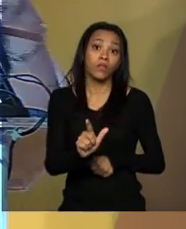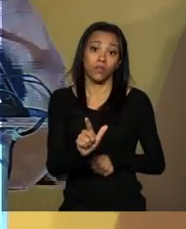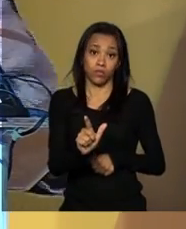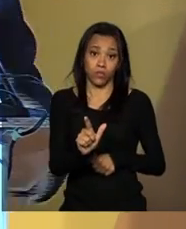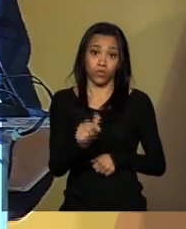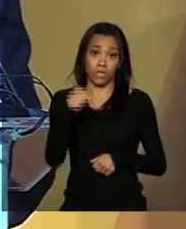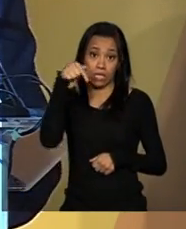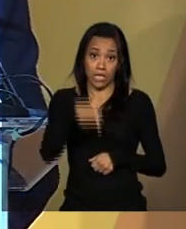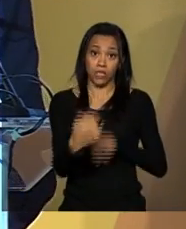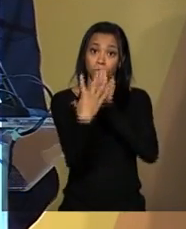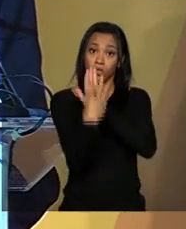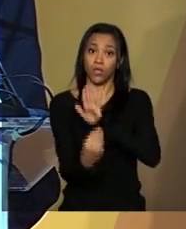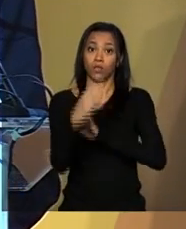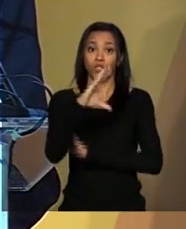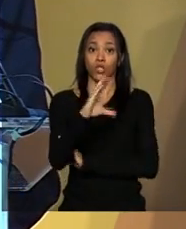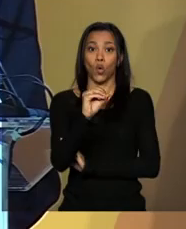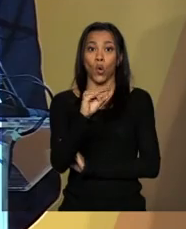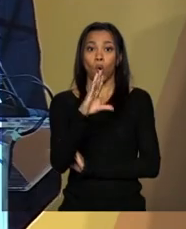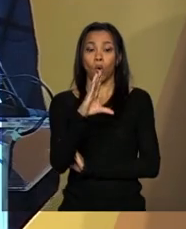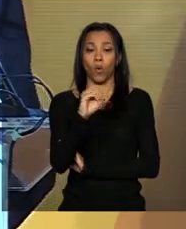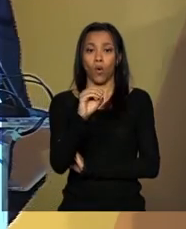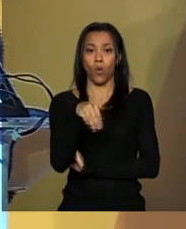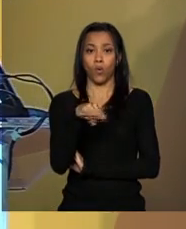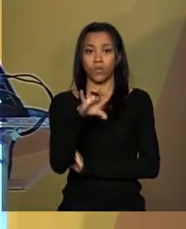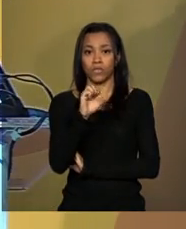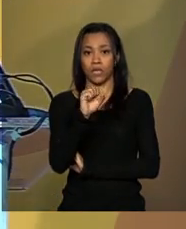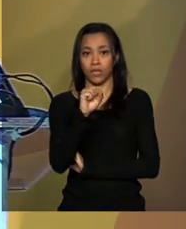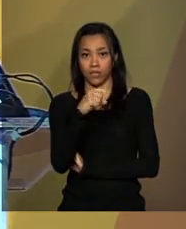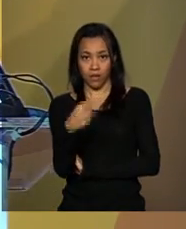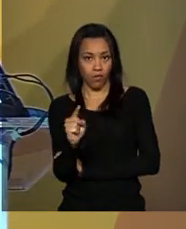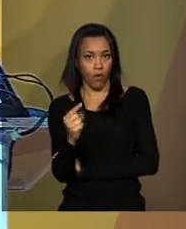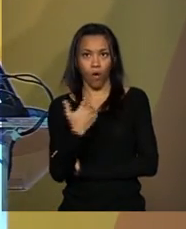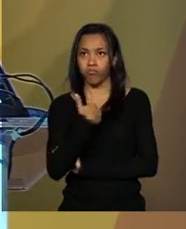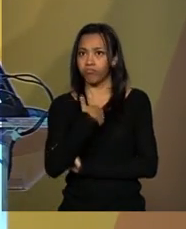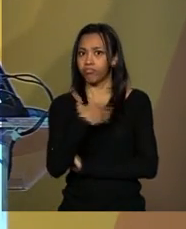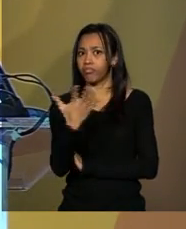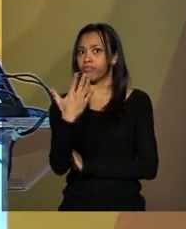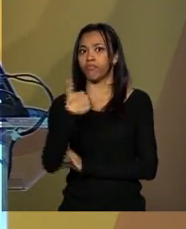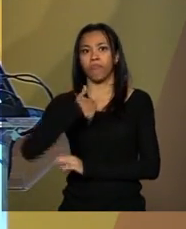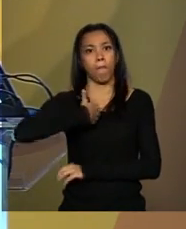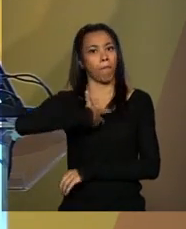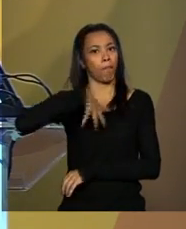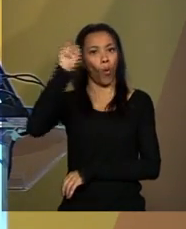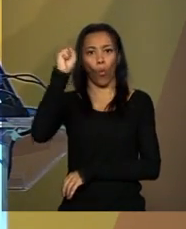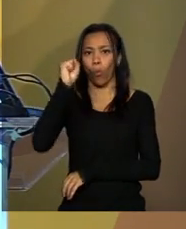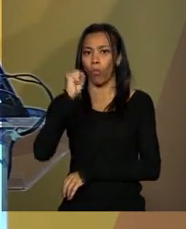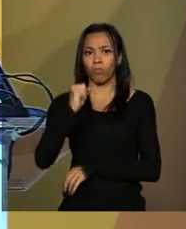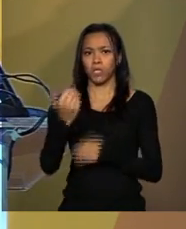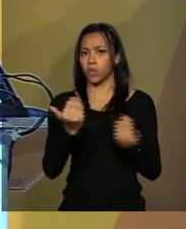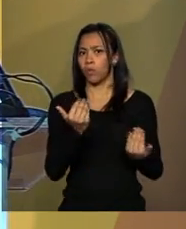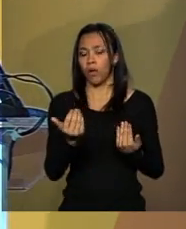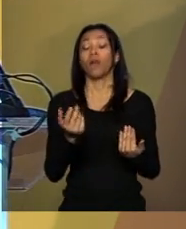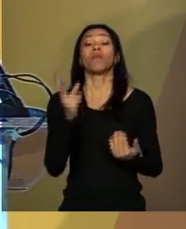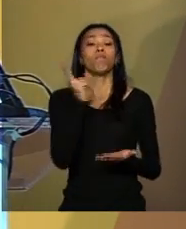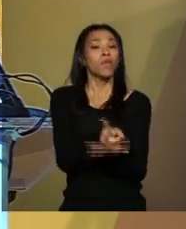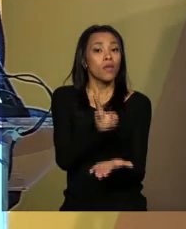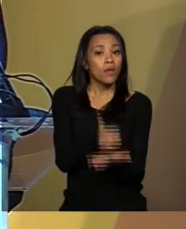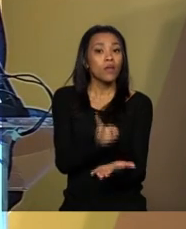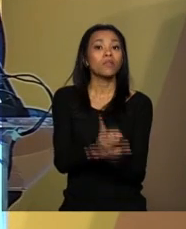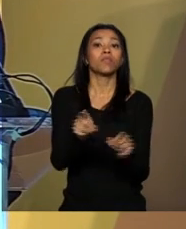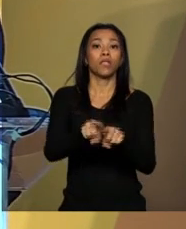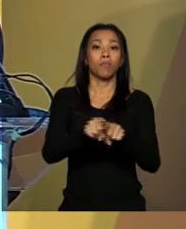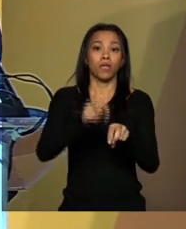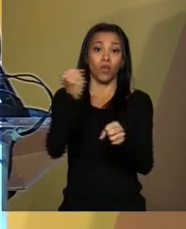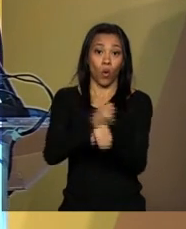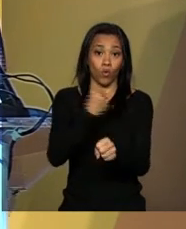concessão foi maior. A mesma coisa se pode dizer das ferrovias. Nós conseguimos